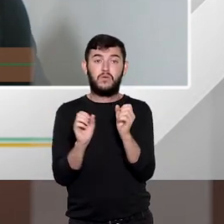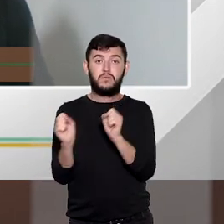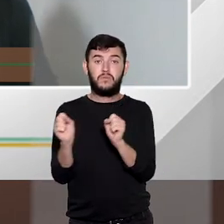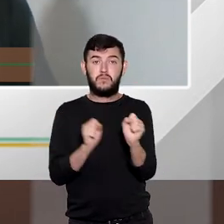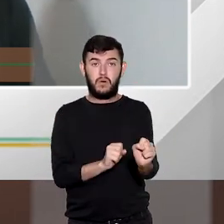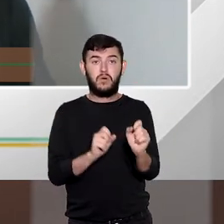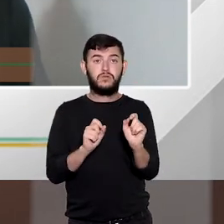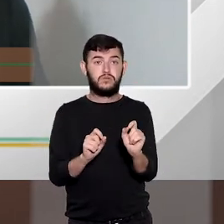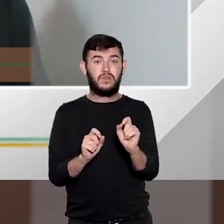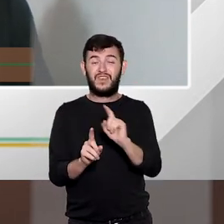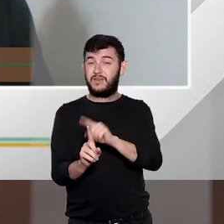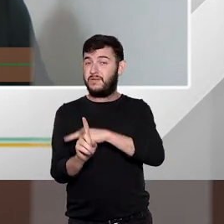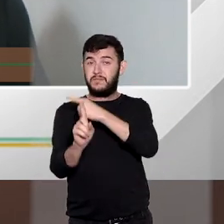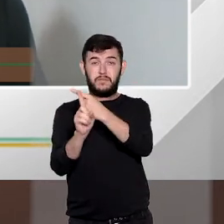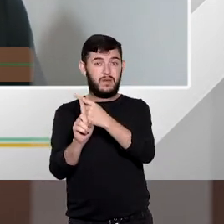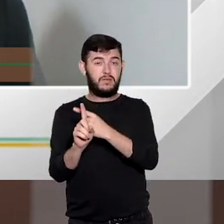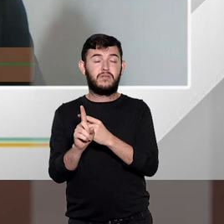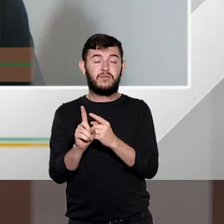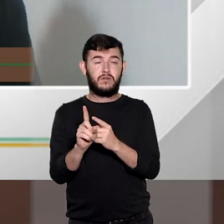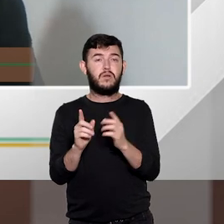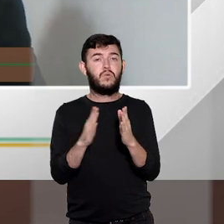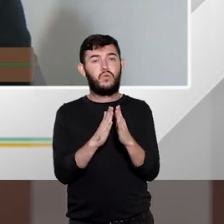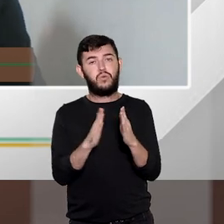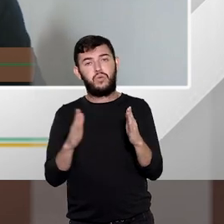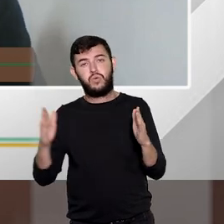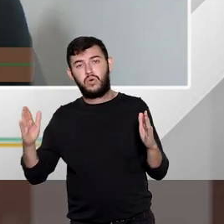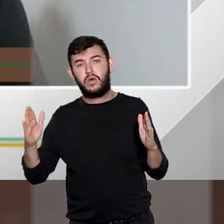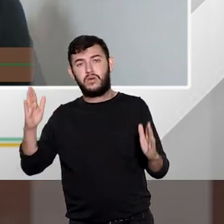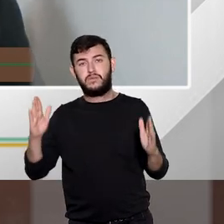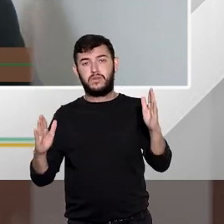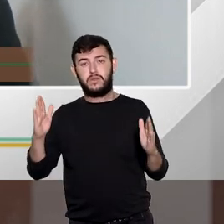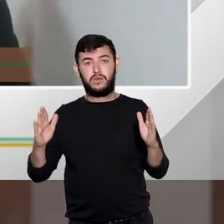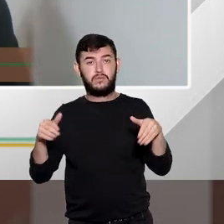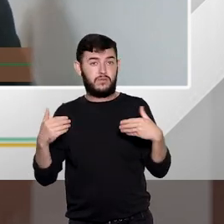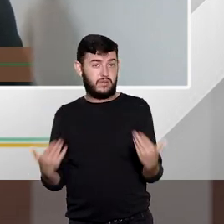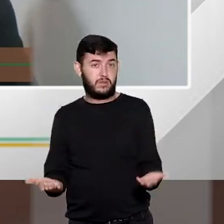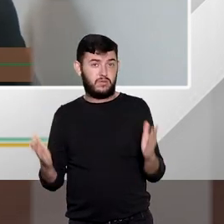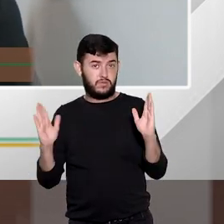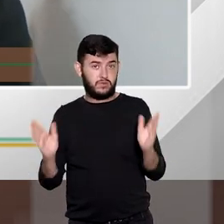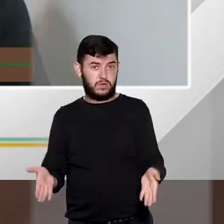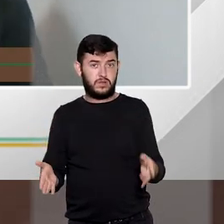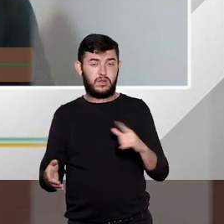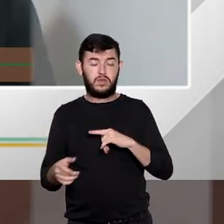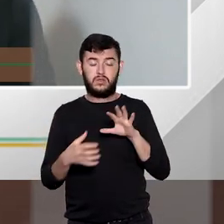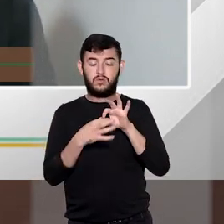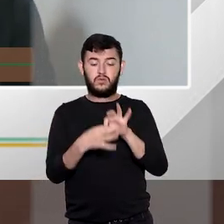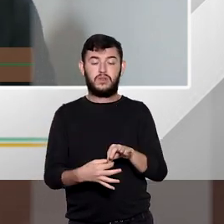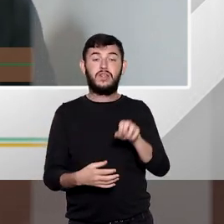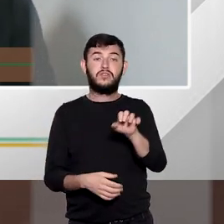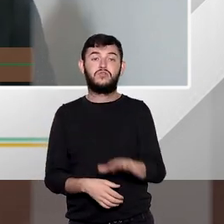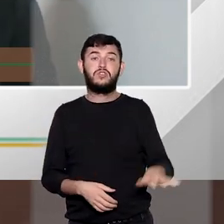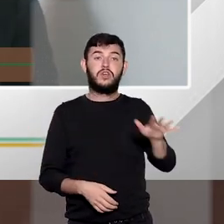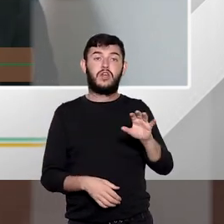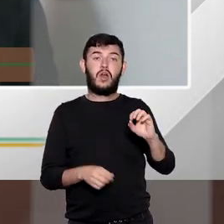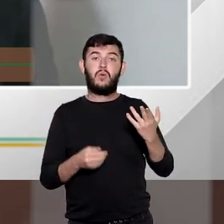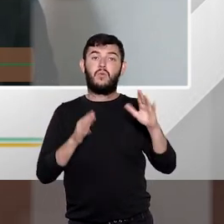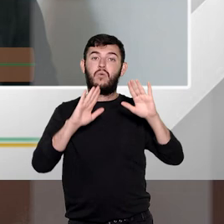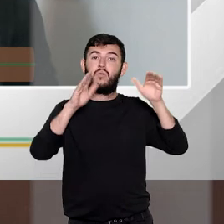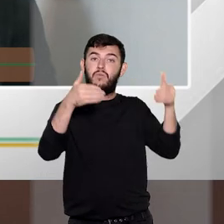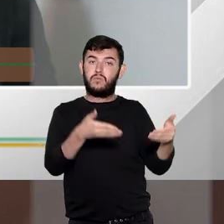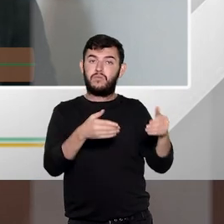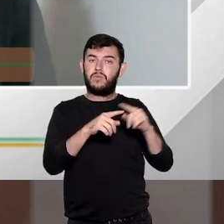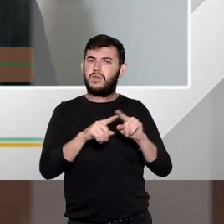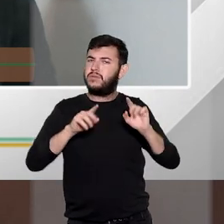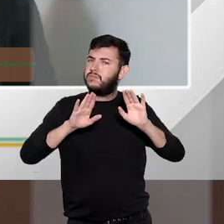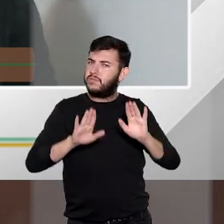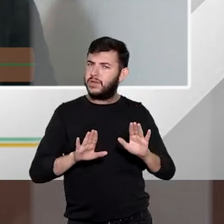legal dependendo da causa de aumento e diminuição e essas causas elas estão espalhadas tanto na parte geral quanto na parte especial a questão